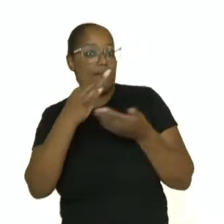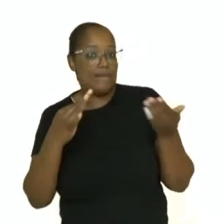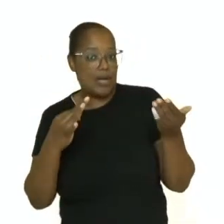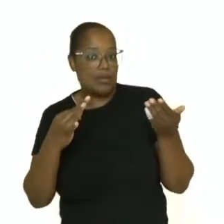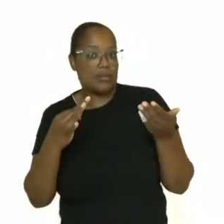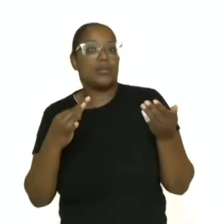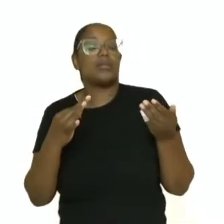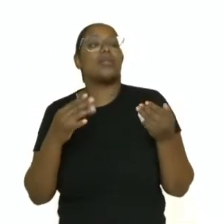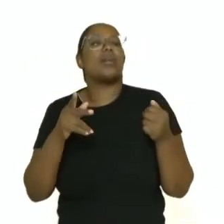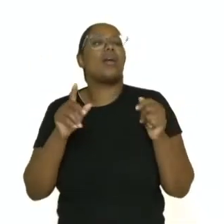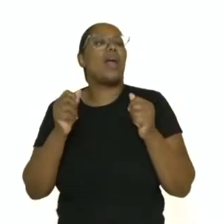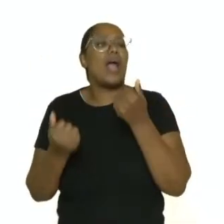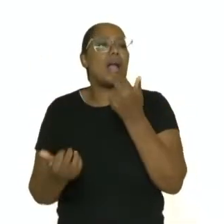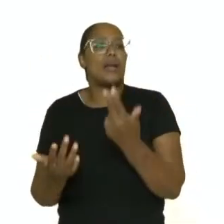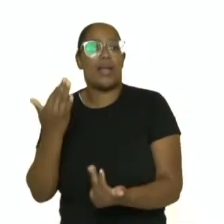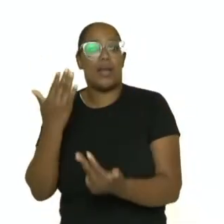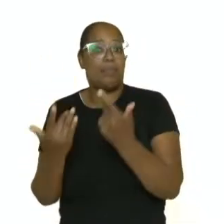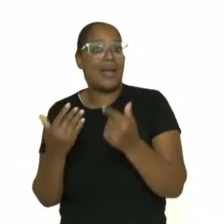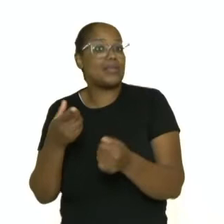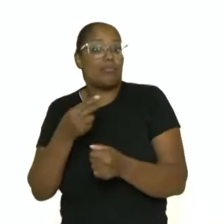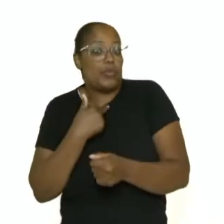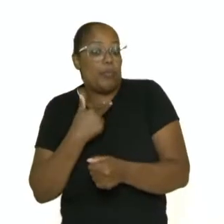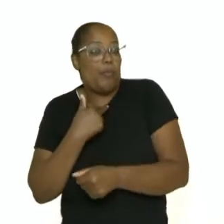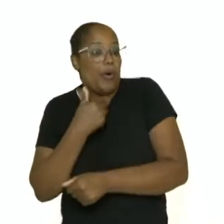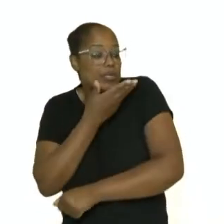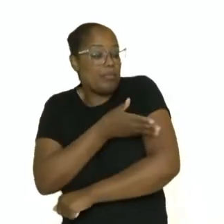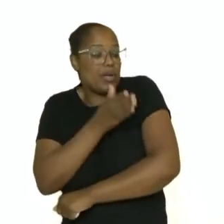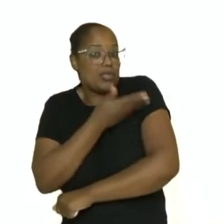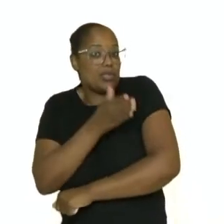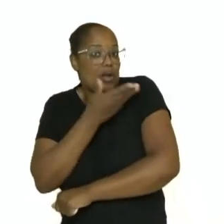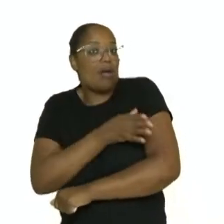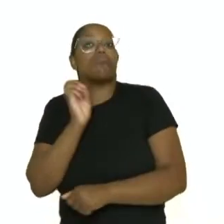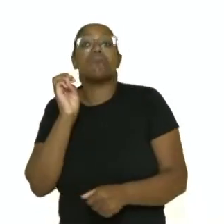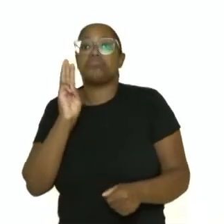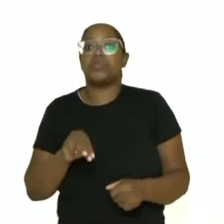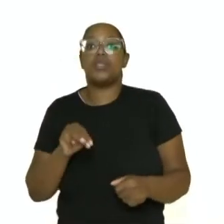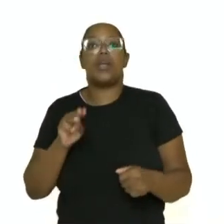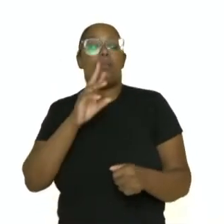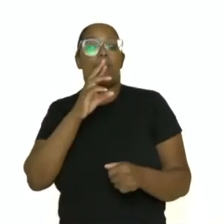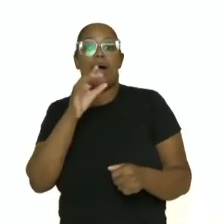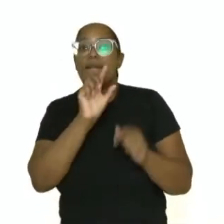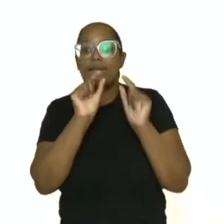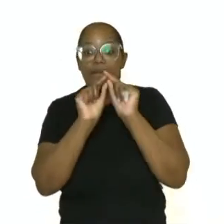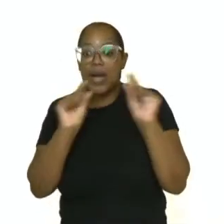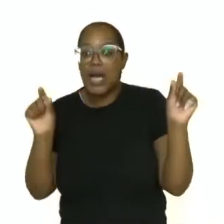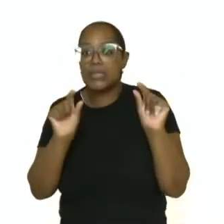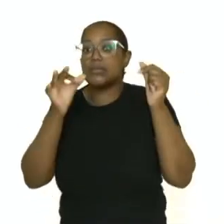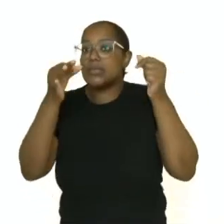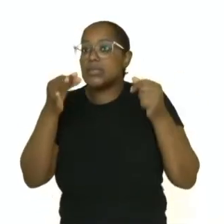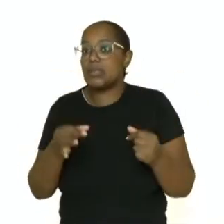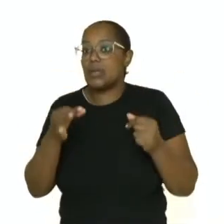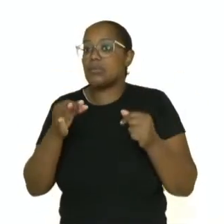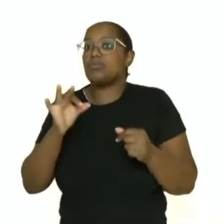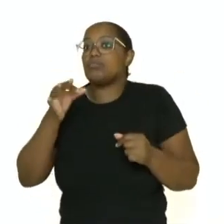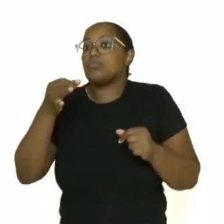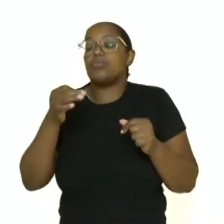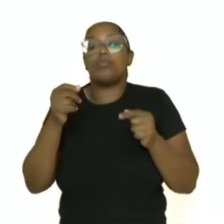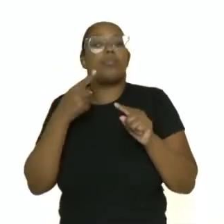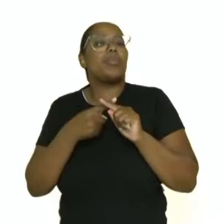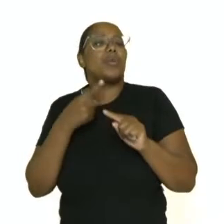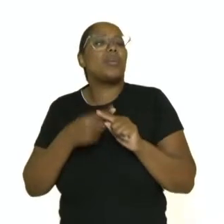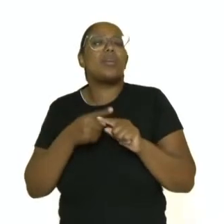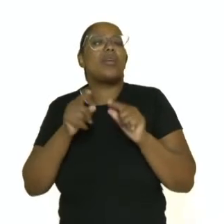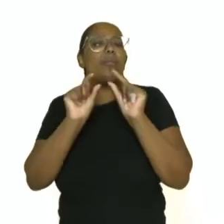Queimadas não pratique. É uma oração, mas também é uma frase? Sim. Por que que é uma